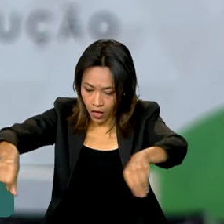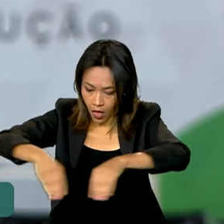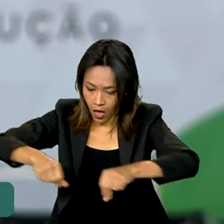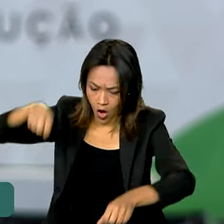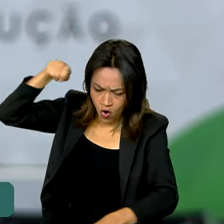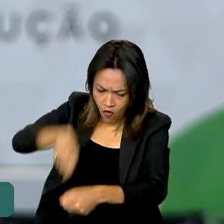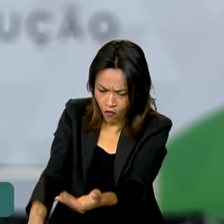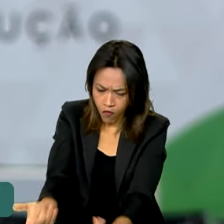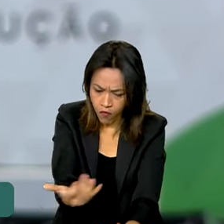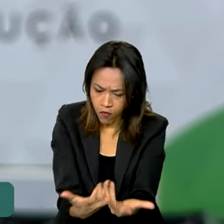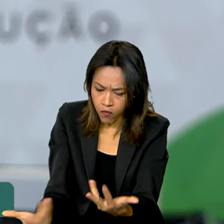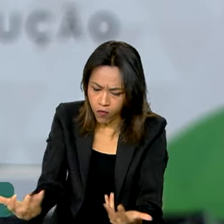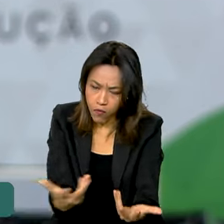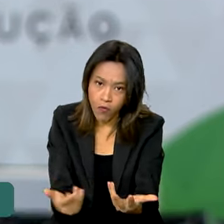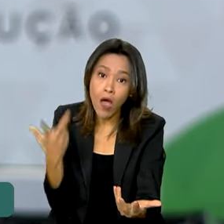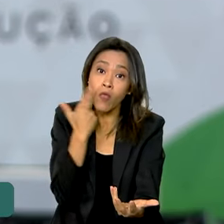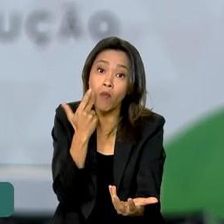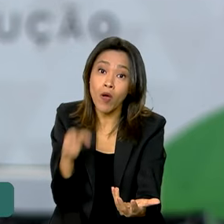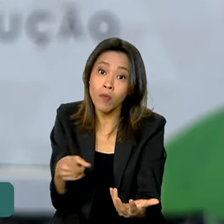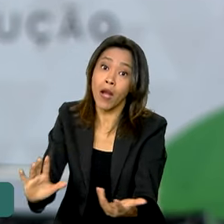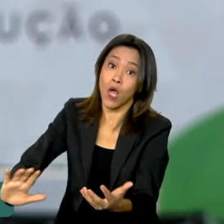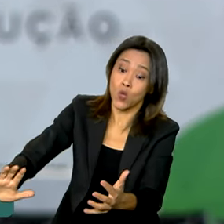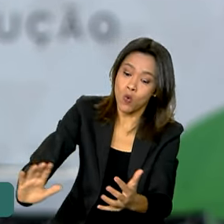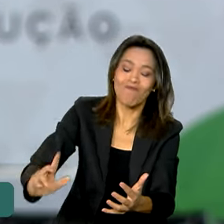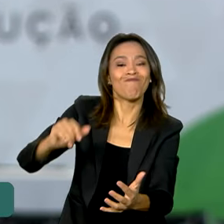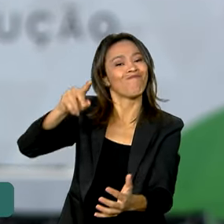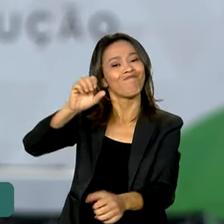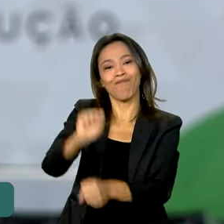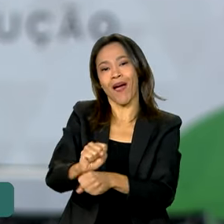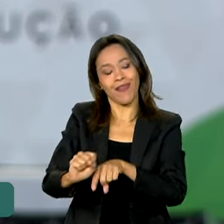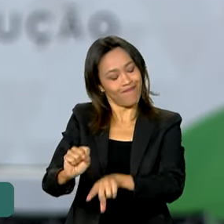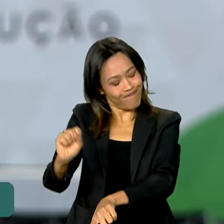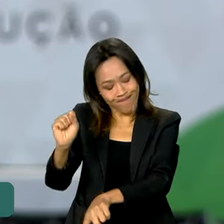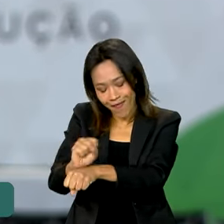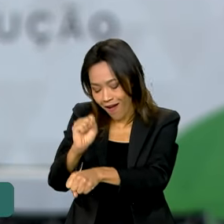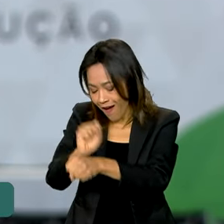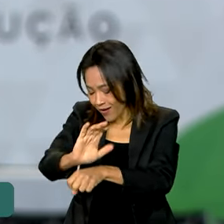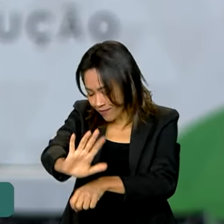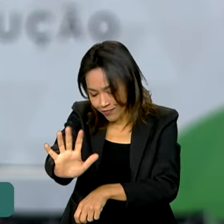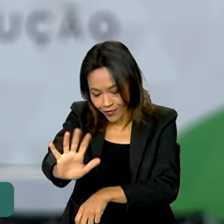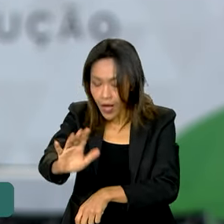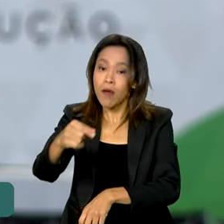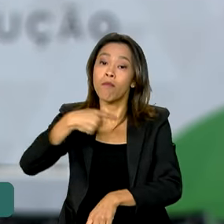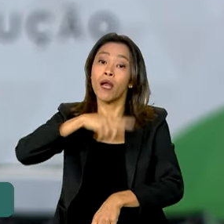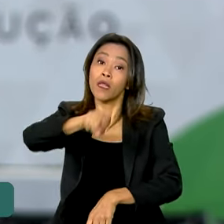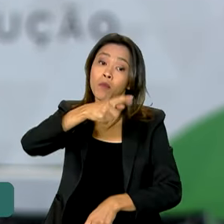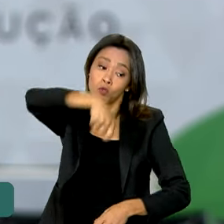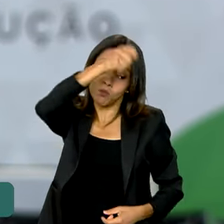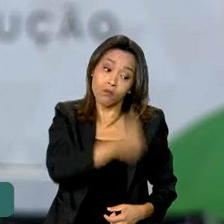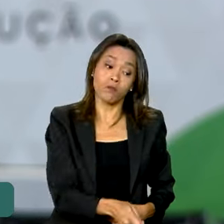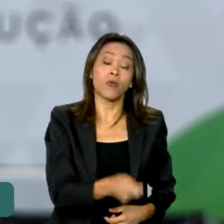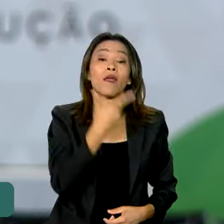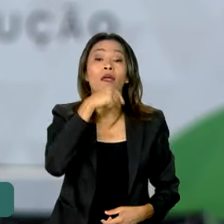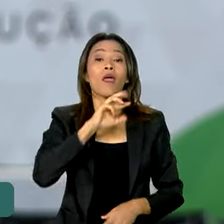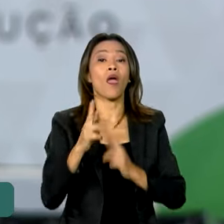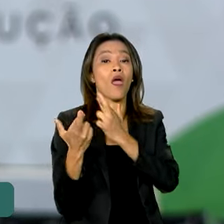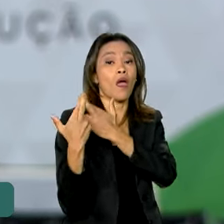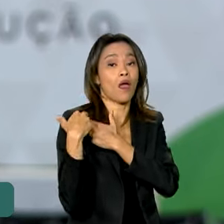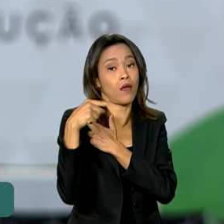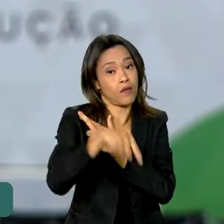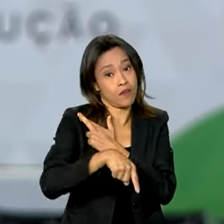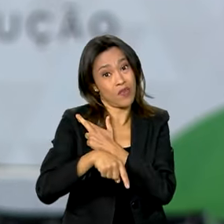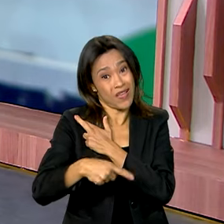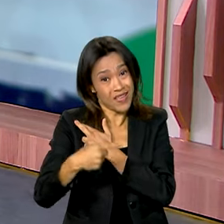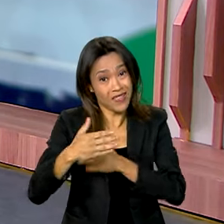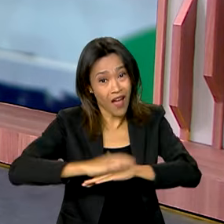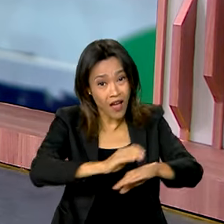Justiça coordena um trabalho de inteligência para investigar e punir os responsáveis por incêndios criminosos. Vanessa, volto com